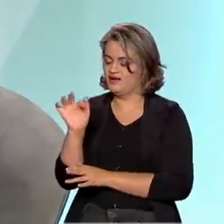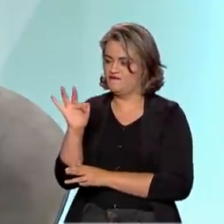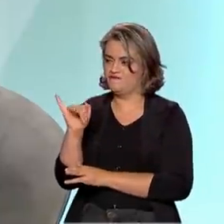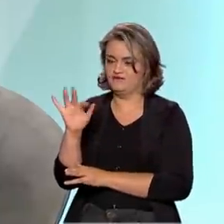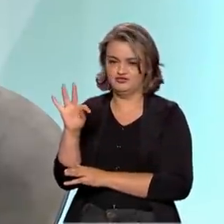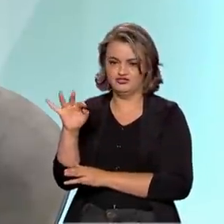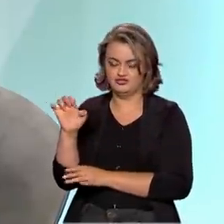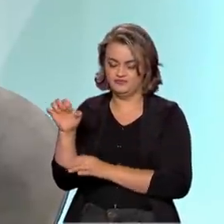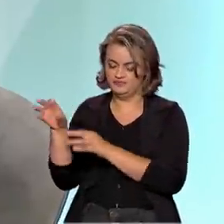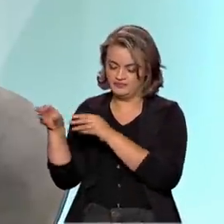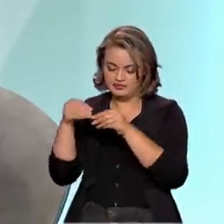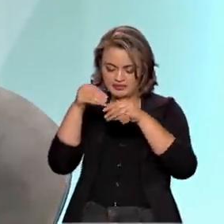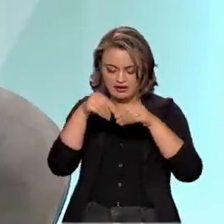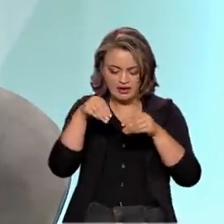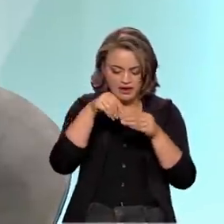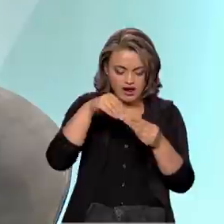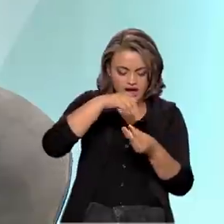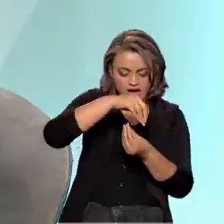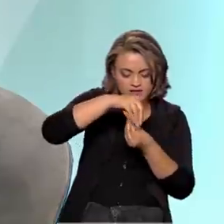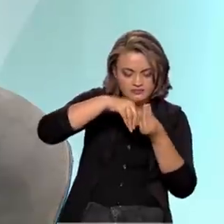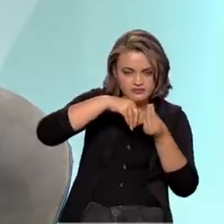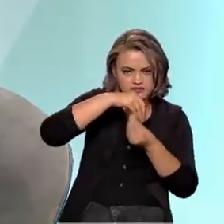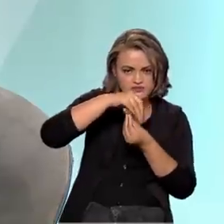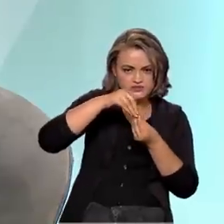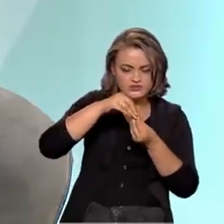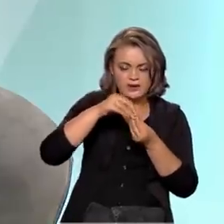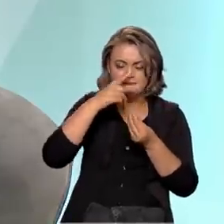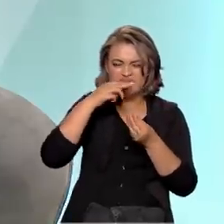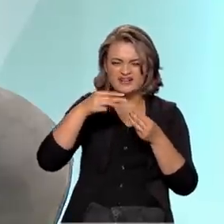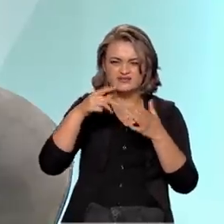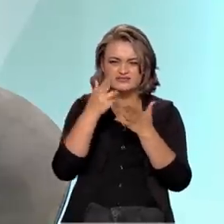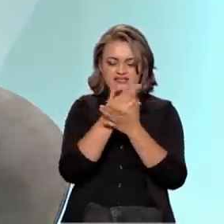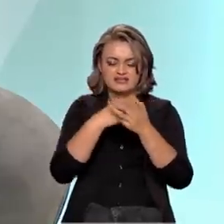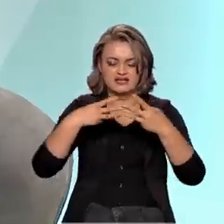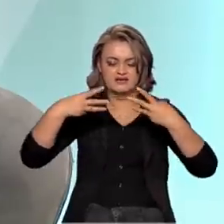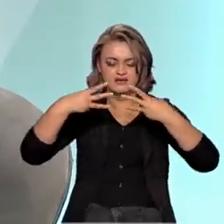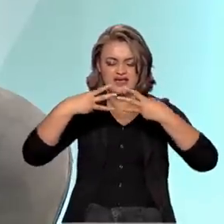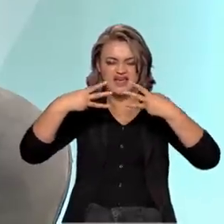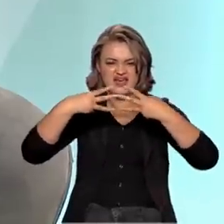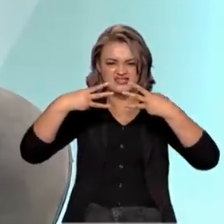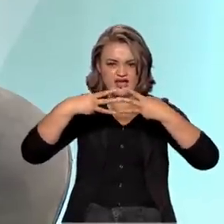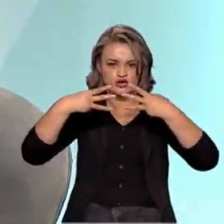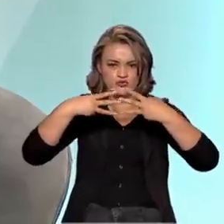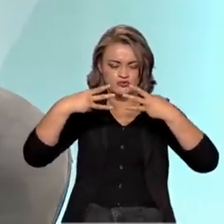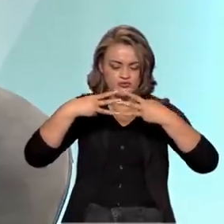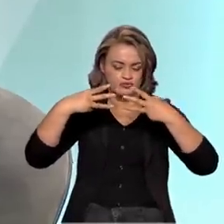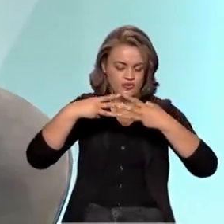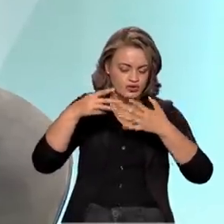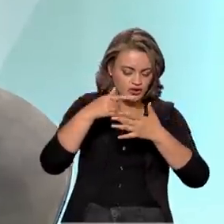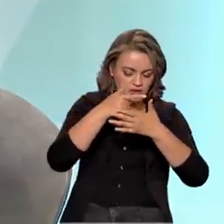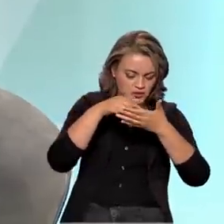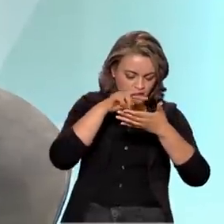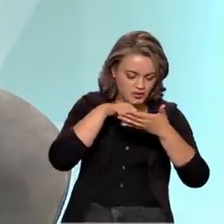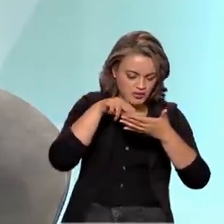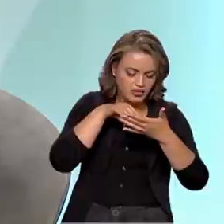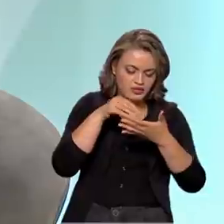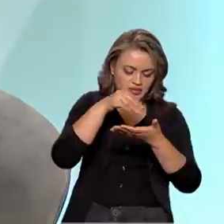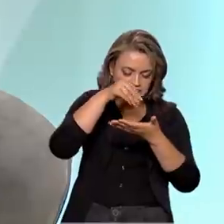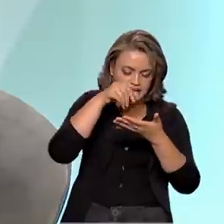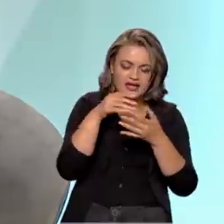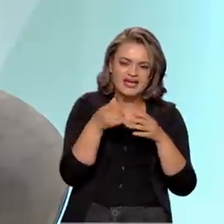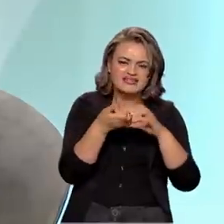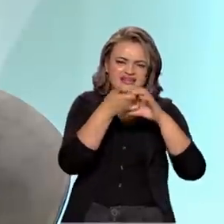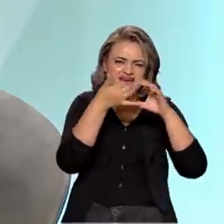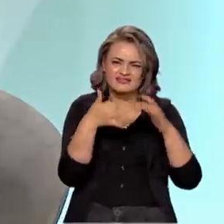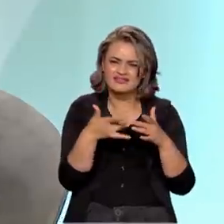E aí eles se recombinam em um formato hexagonal e bidimensional, que tem características muito interessantes em termos de